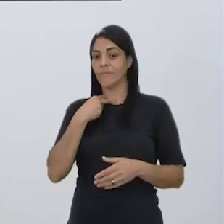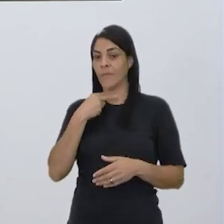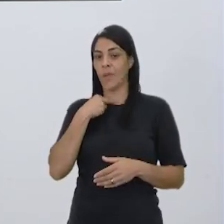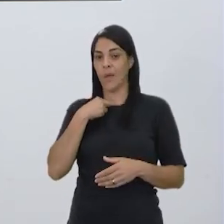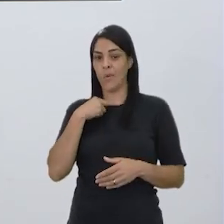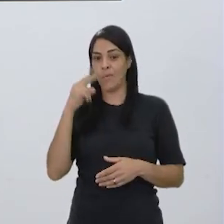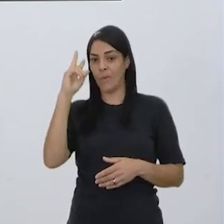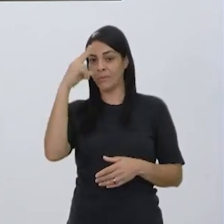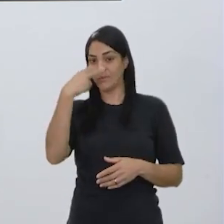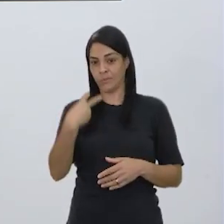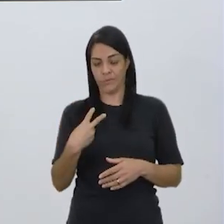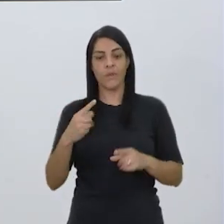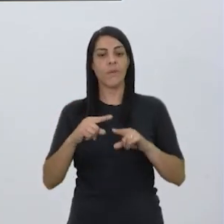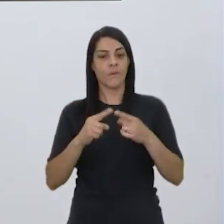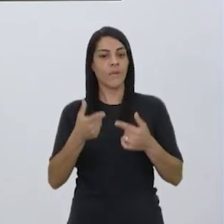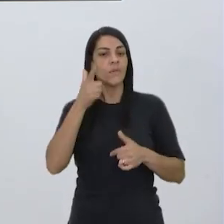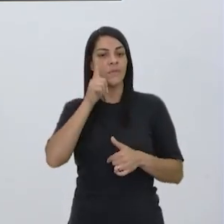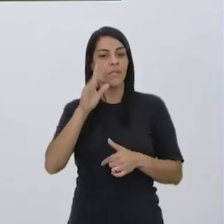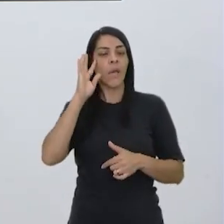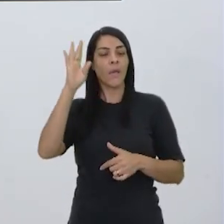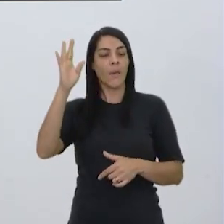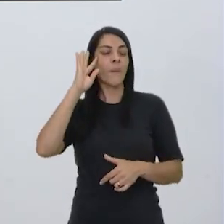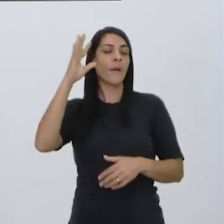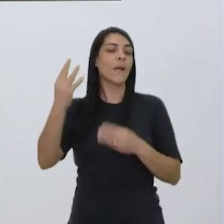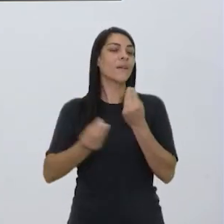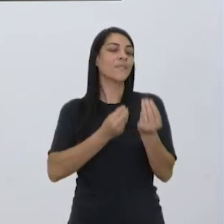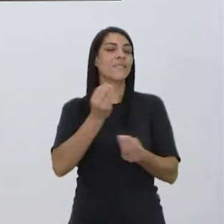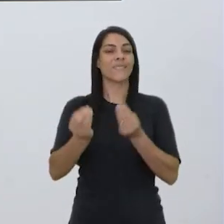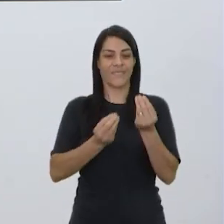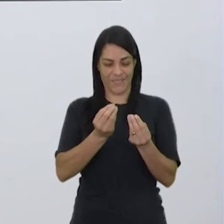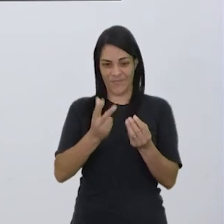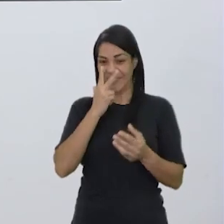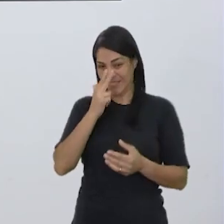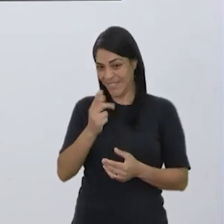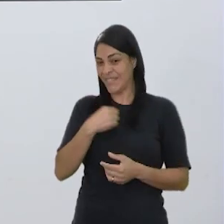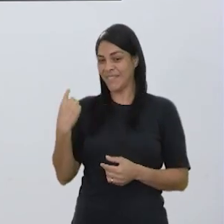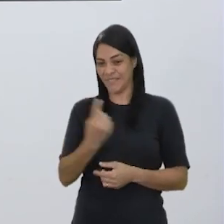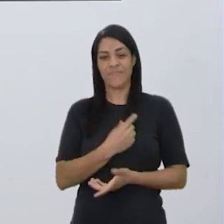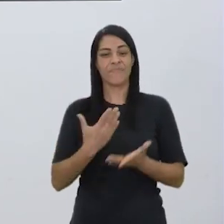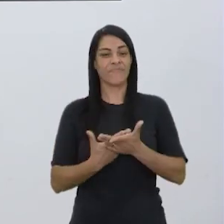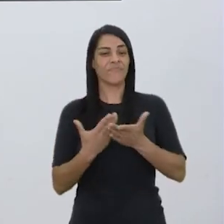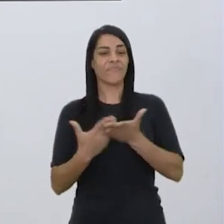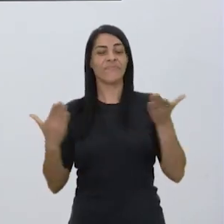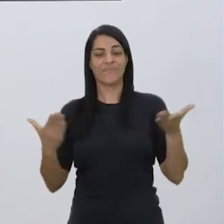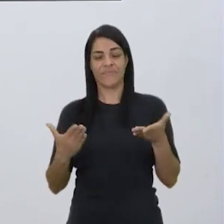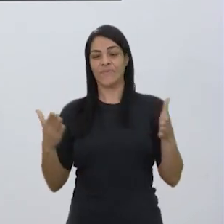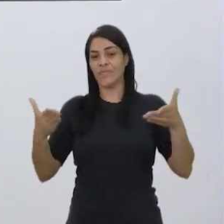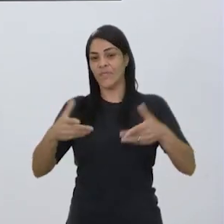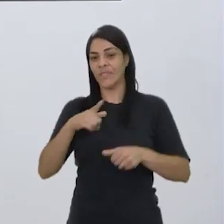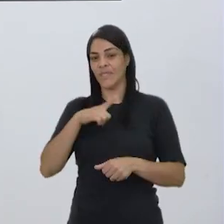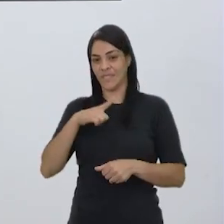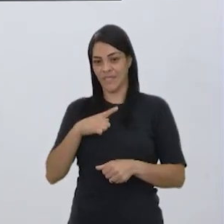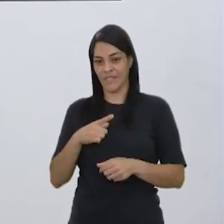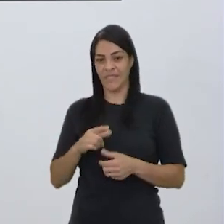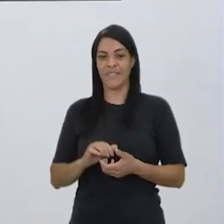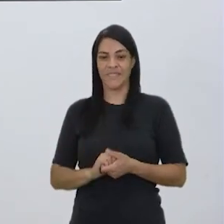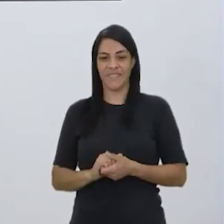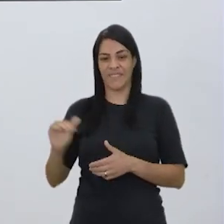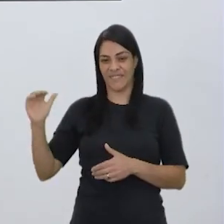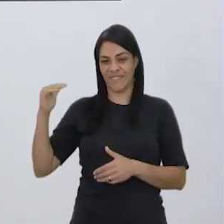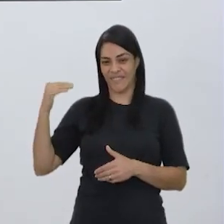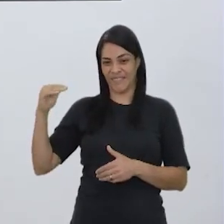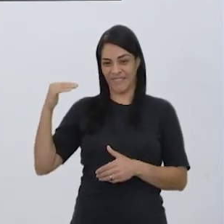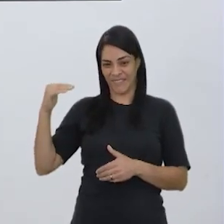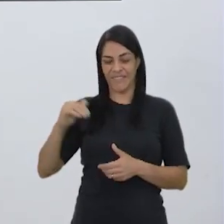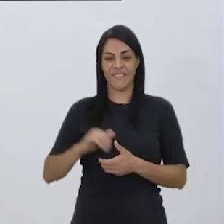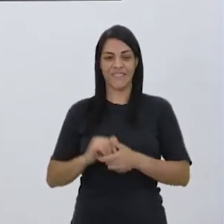consiga aí se situar e imaginar um pouquinho aqui como será a nossa aula de hoje, ok? Então, eu tenho uma 1,63m, sou mediana, estou